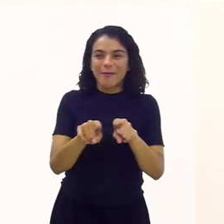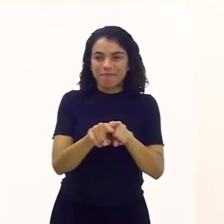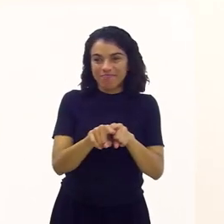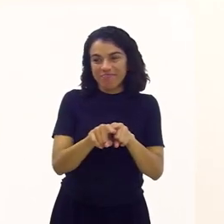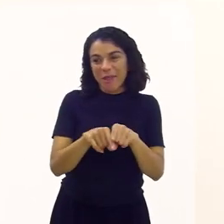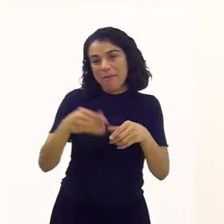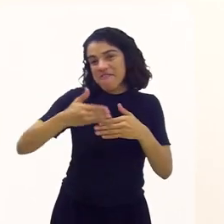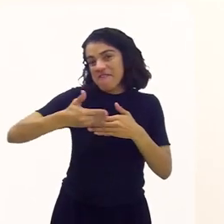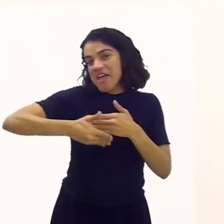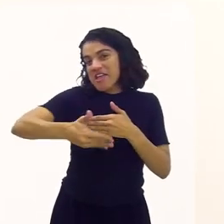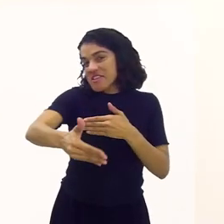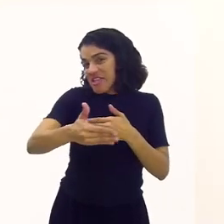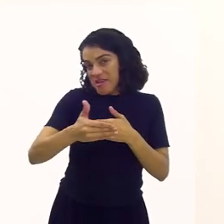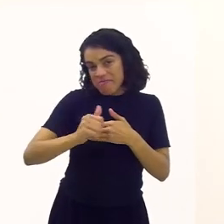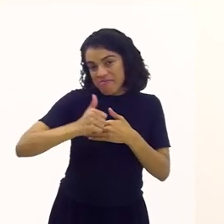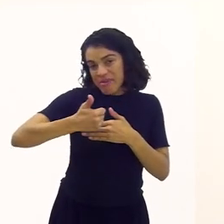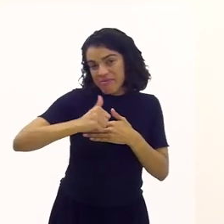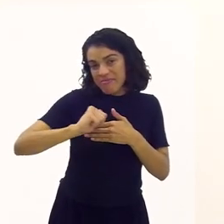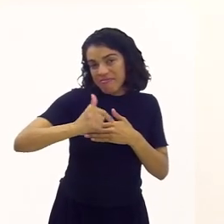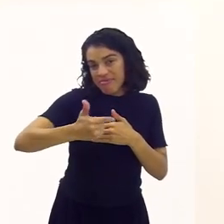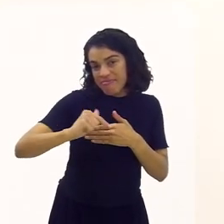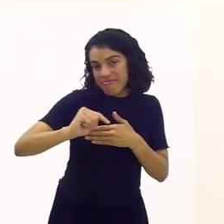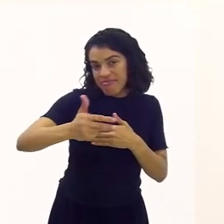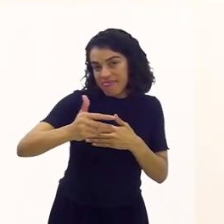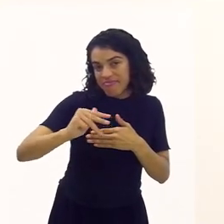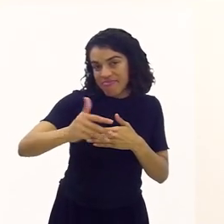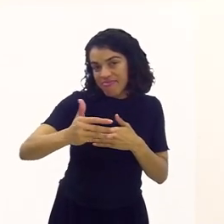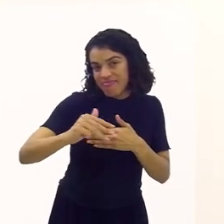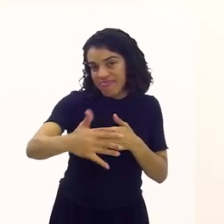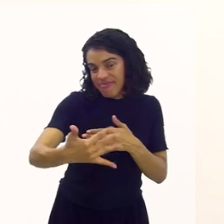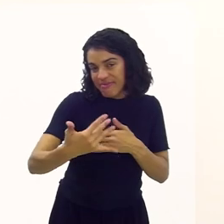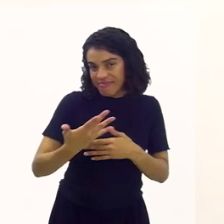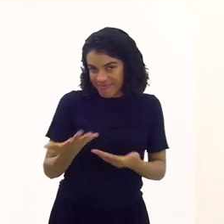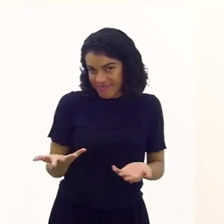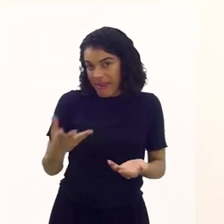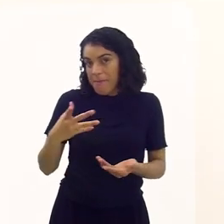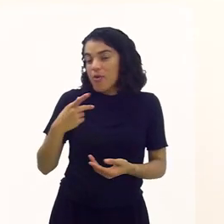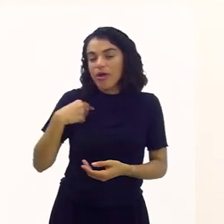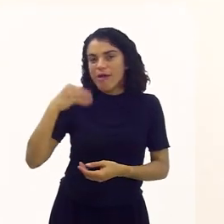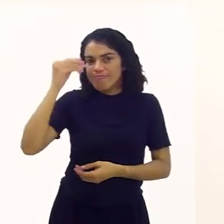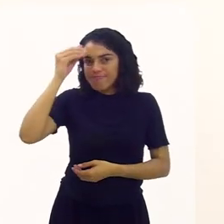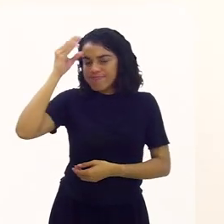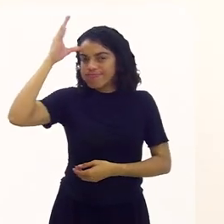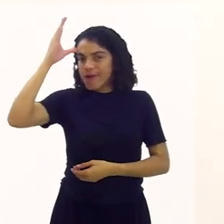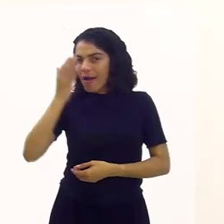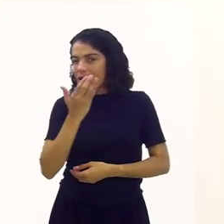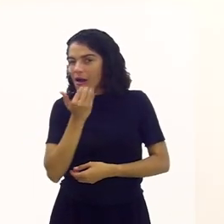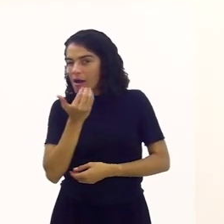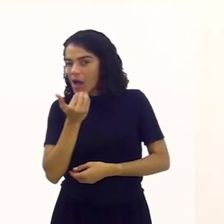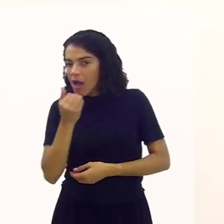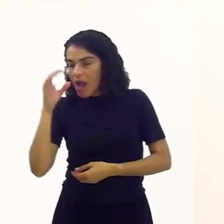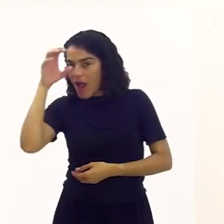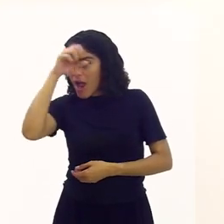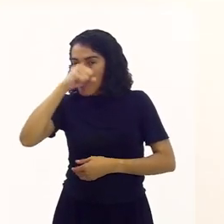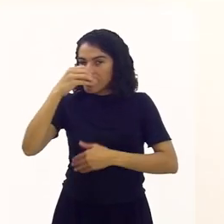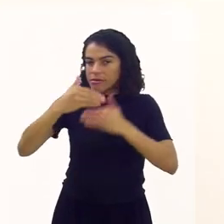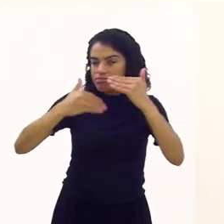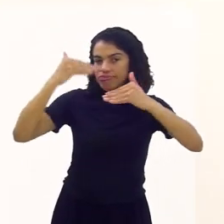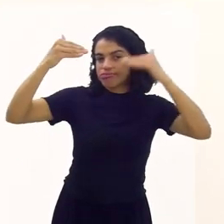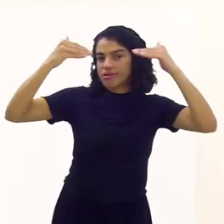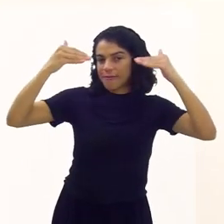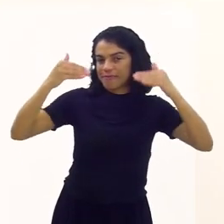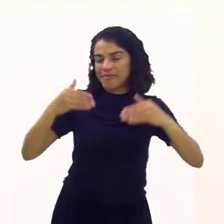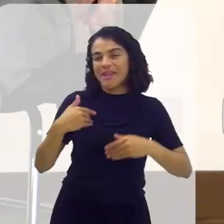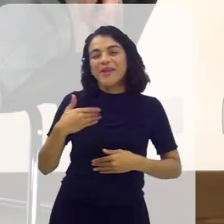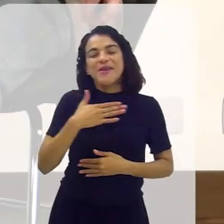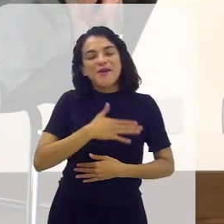E a gente vai ter outras. Então, se não ganhar nessa, vai ganhar na outra, porque ganhou experiência nessa. Será sim.